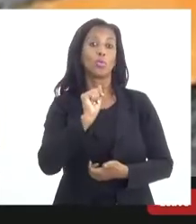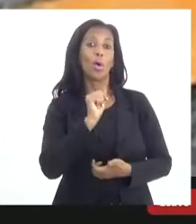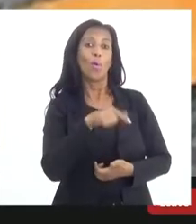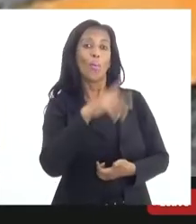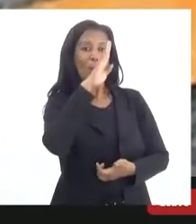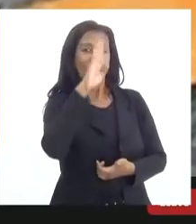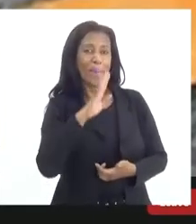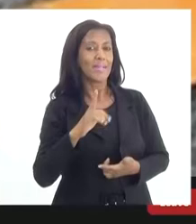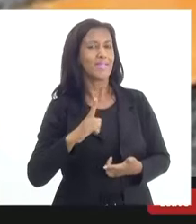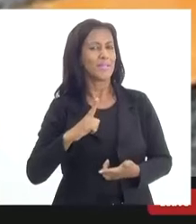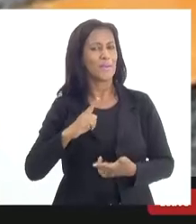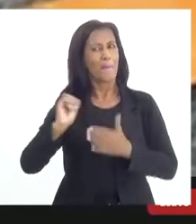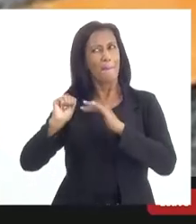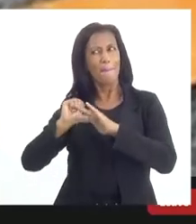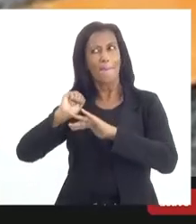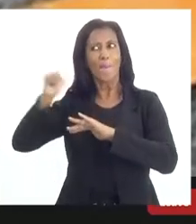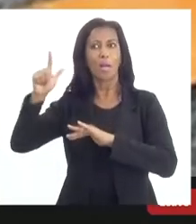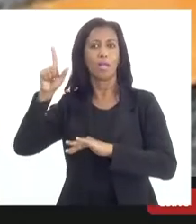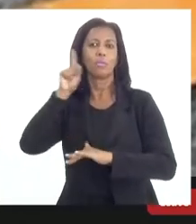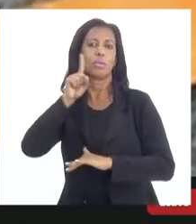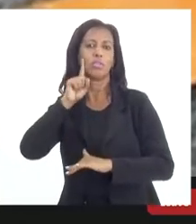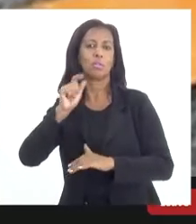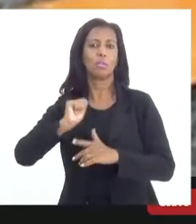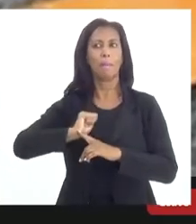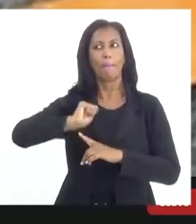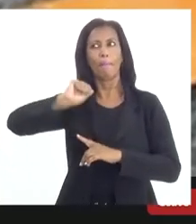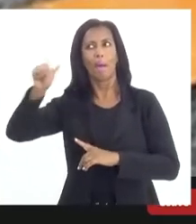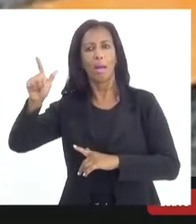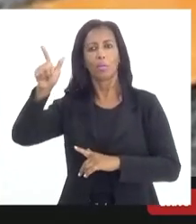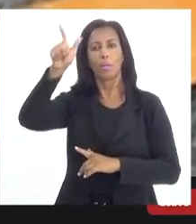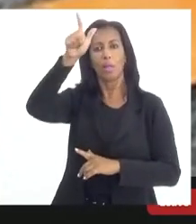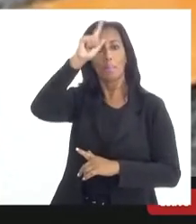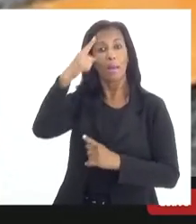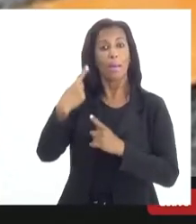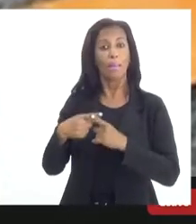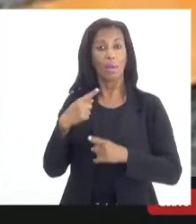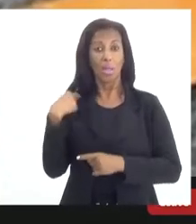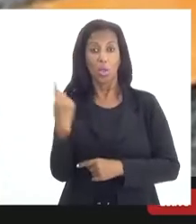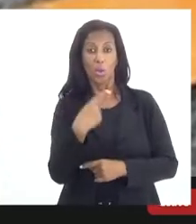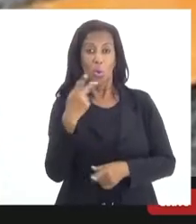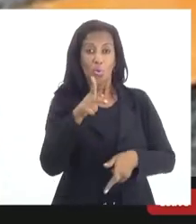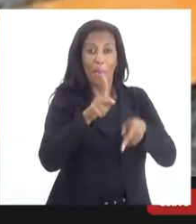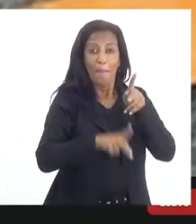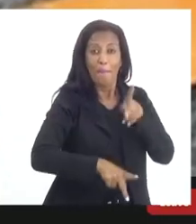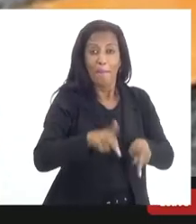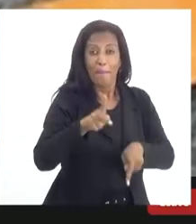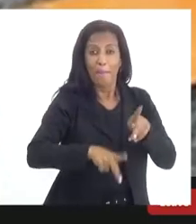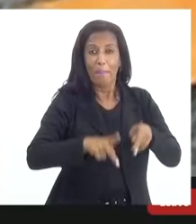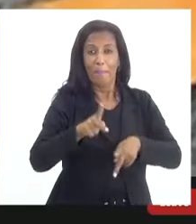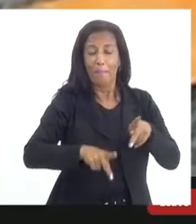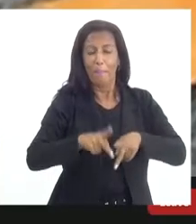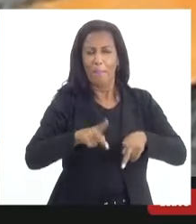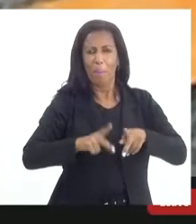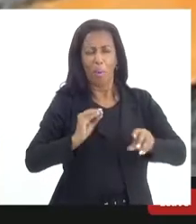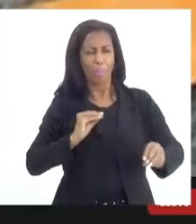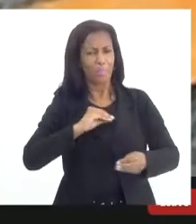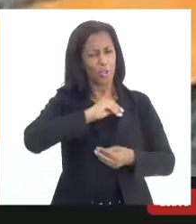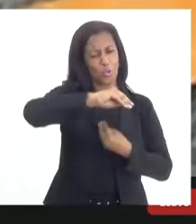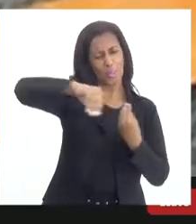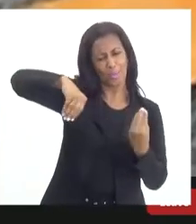sobre Alemanha e sobre outros bancos, porque nós somos uma população extremamente mixigenada.